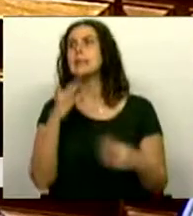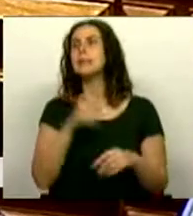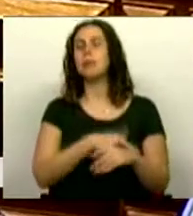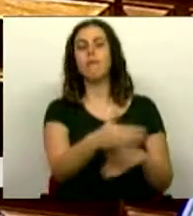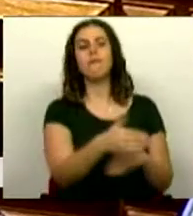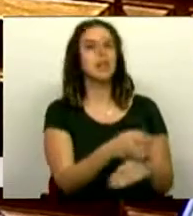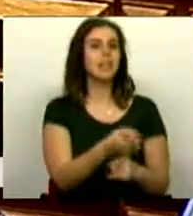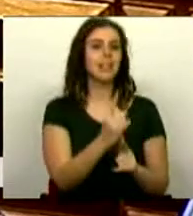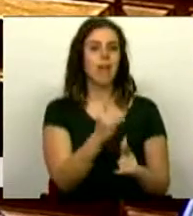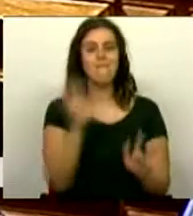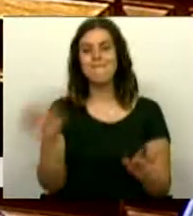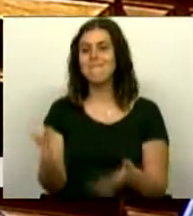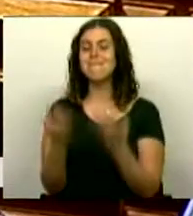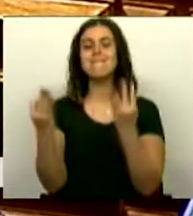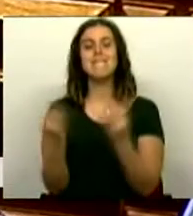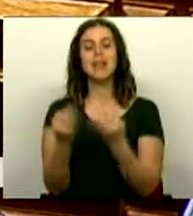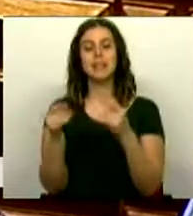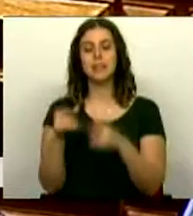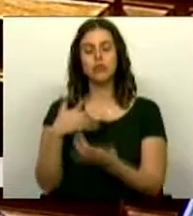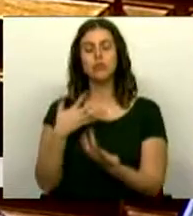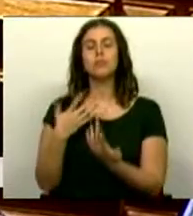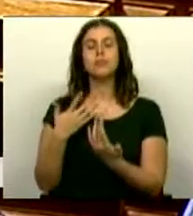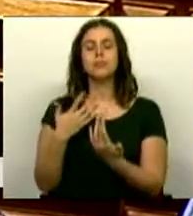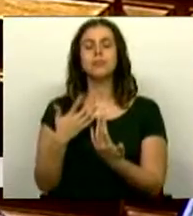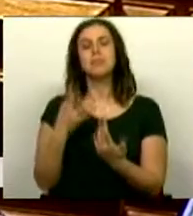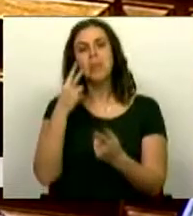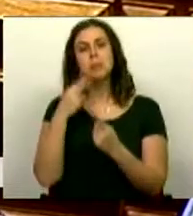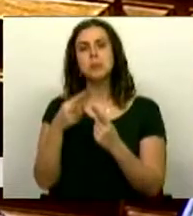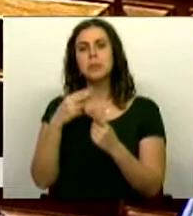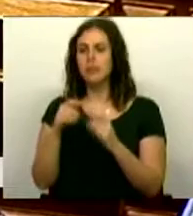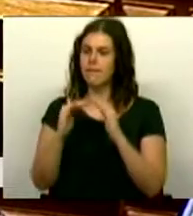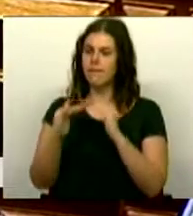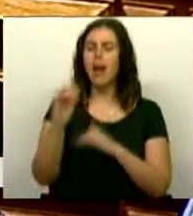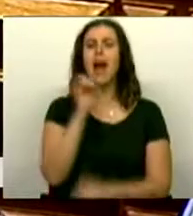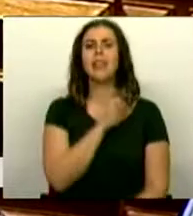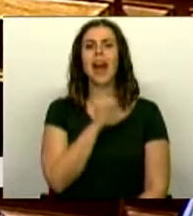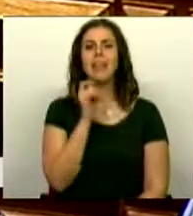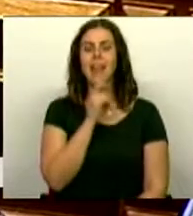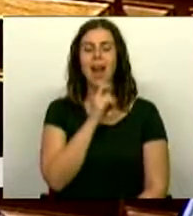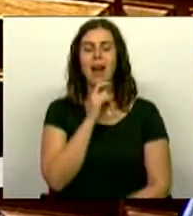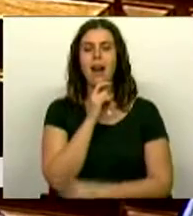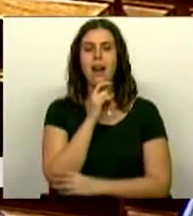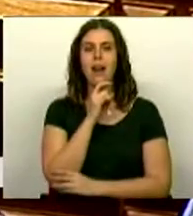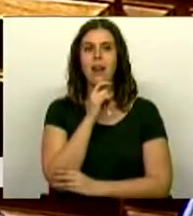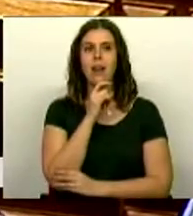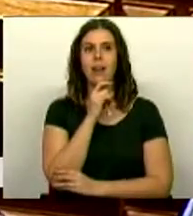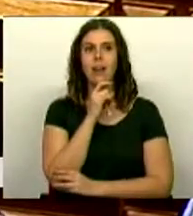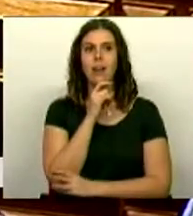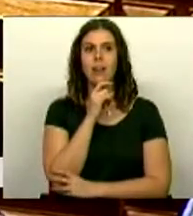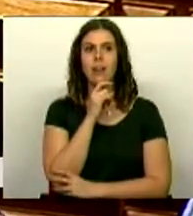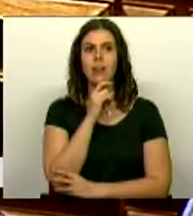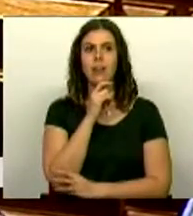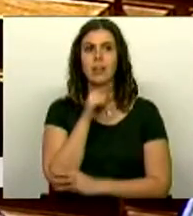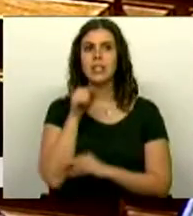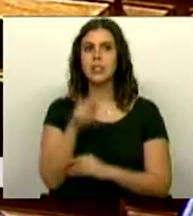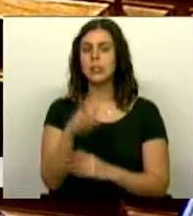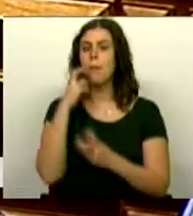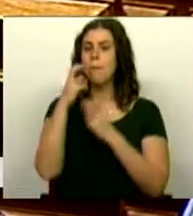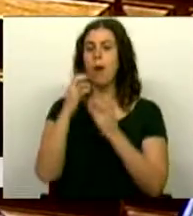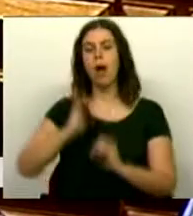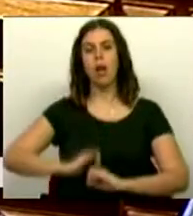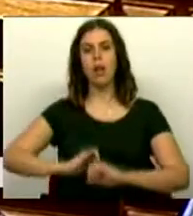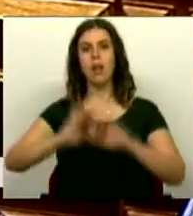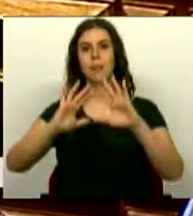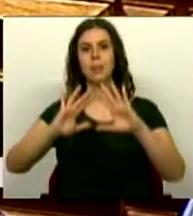prazo e, portanto, promovendo que eles tenham uma perspetiva de sustentabilidade e, com isto, procurando, obviamente,